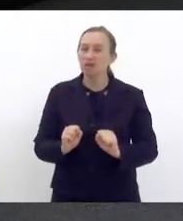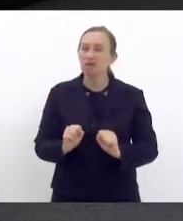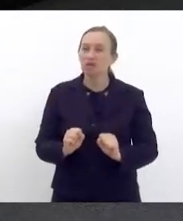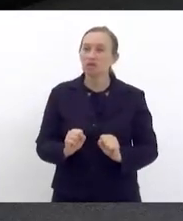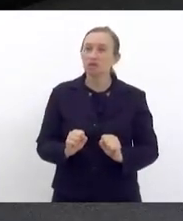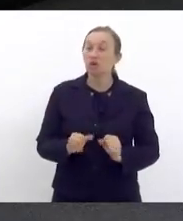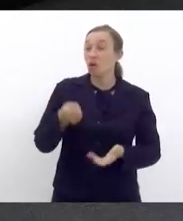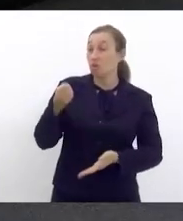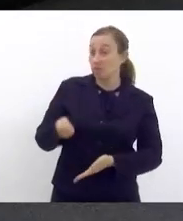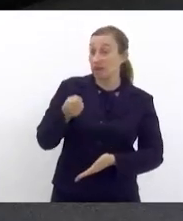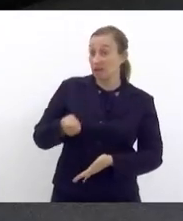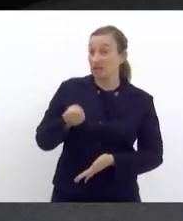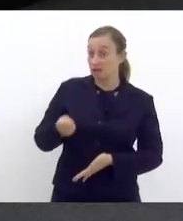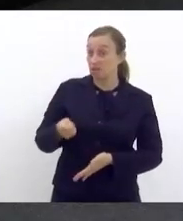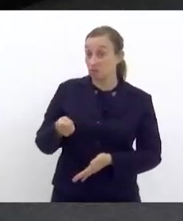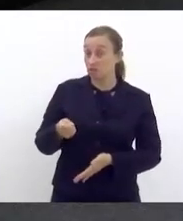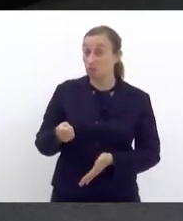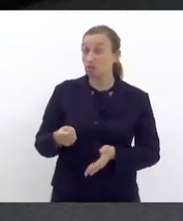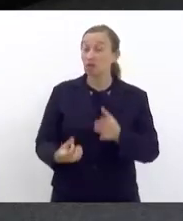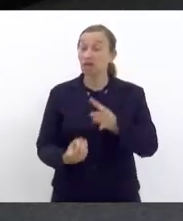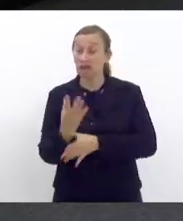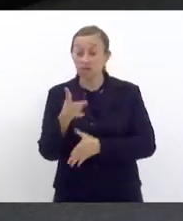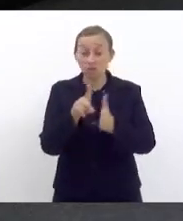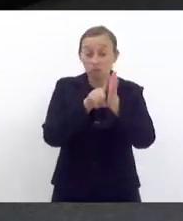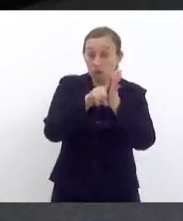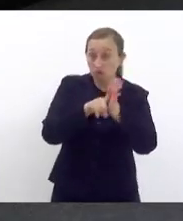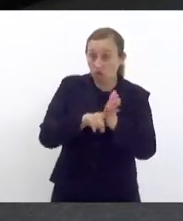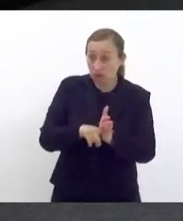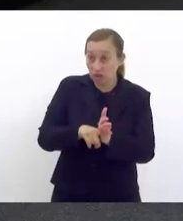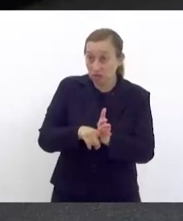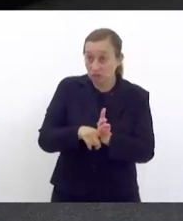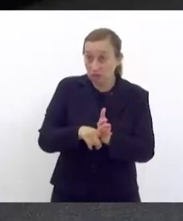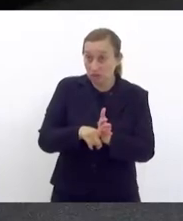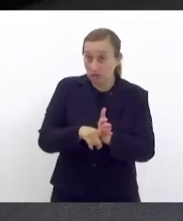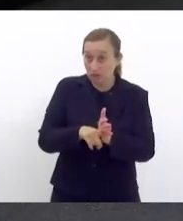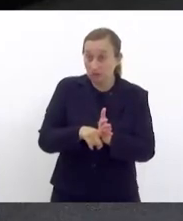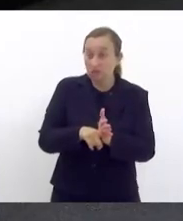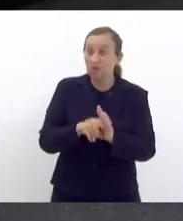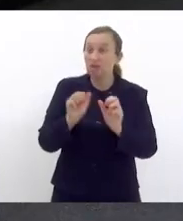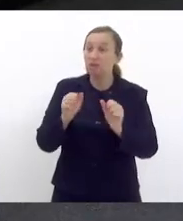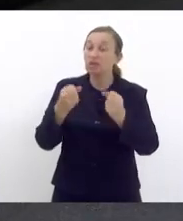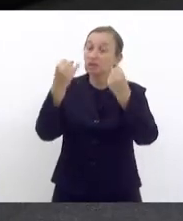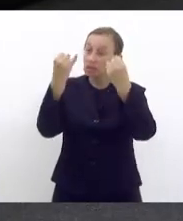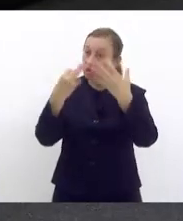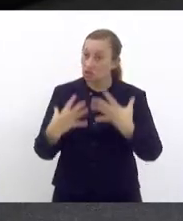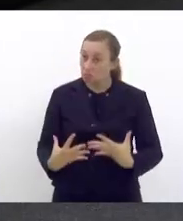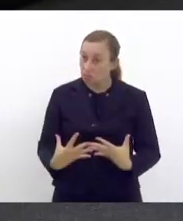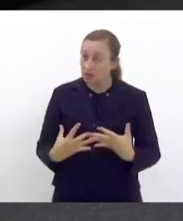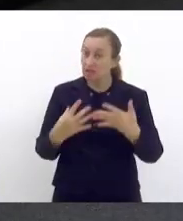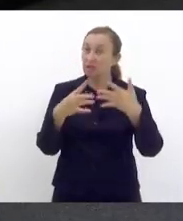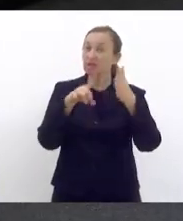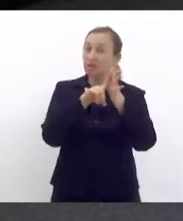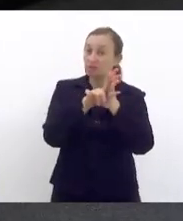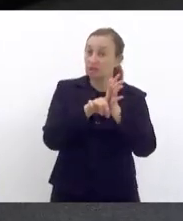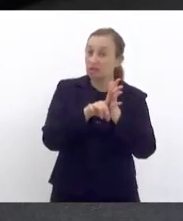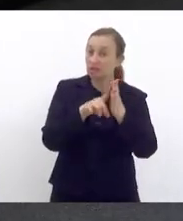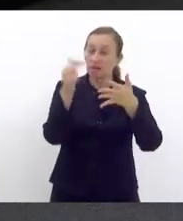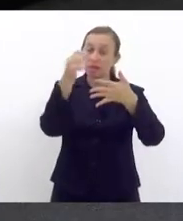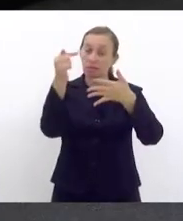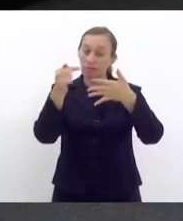torne obrigatória a aplicação de um questionário que esclareça, atenda, pesquise os seguintes pontos.